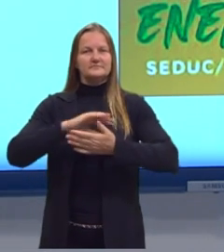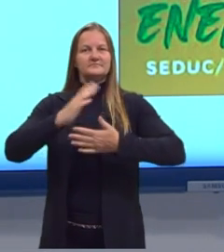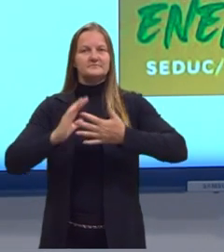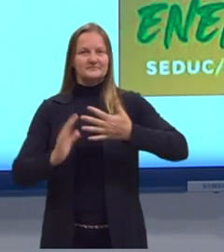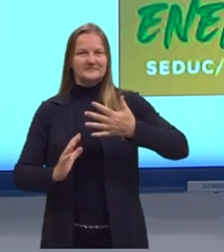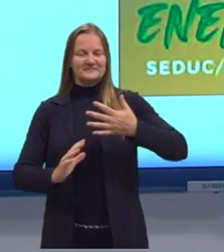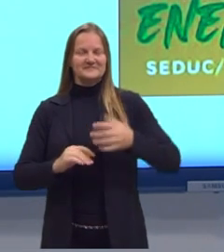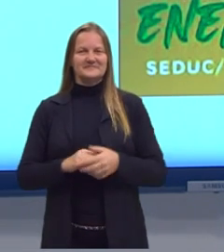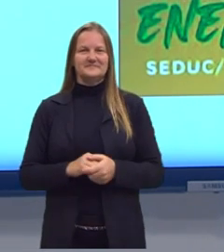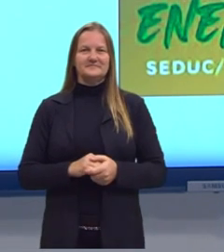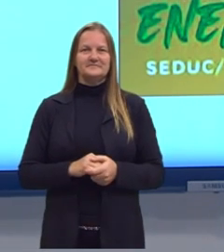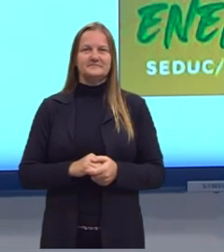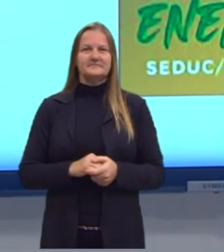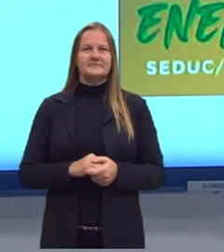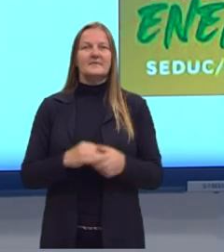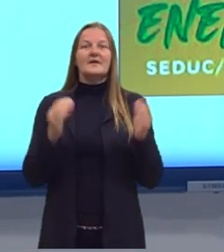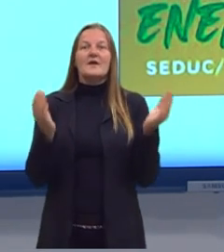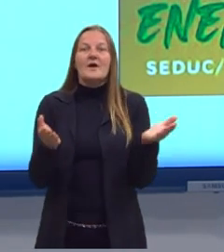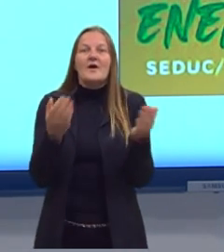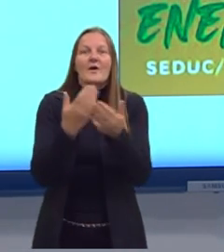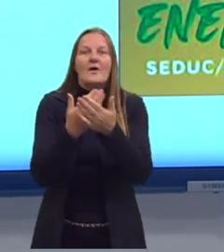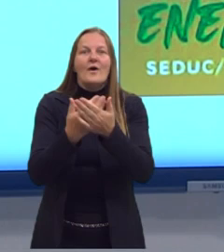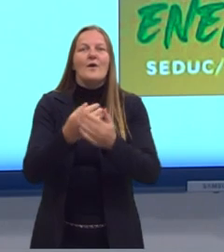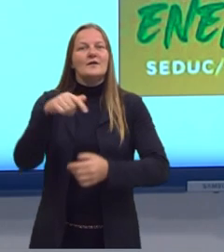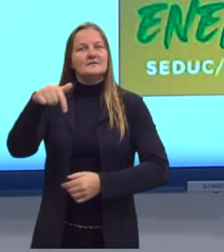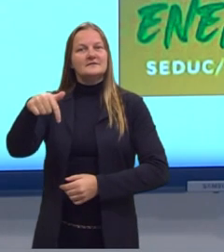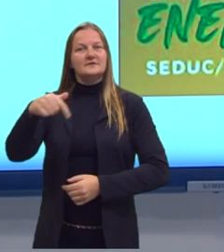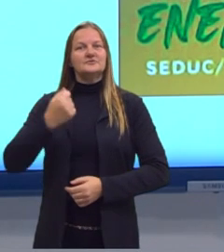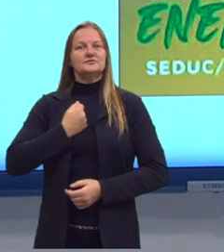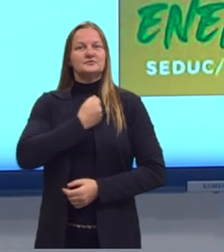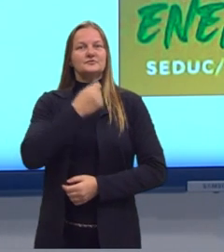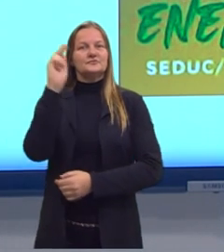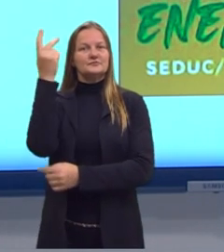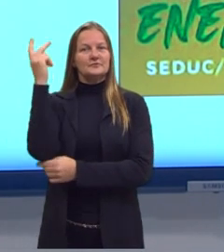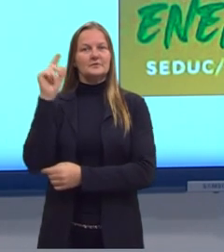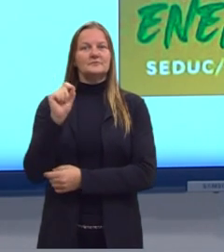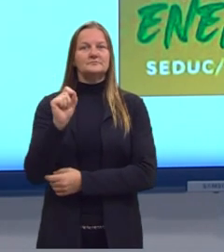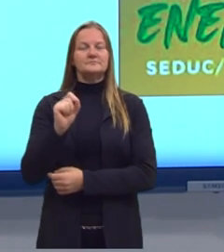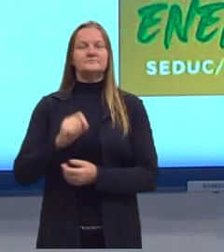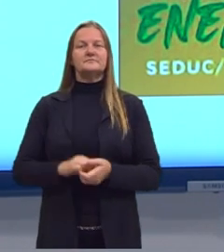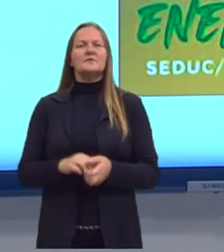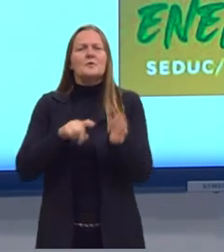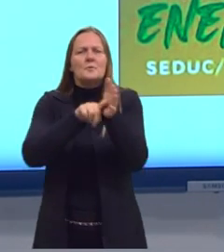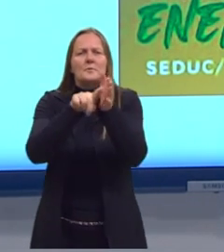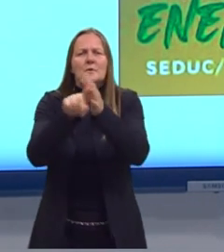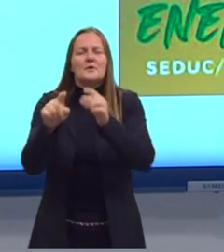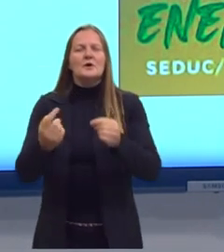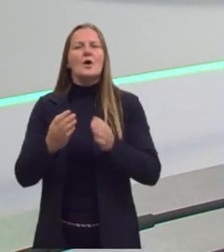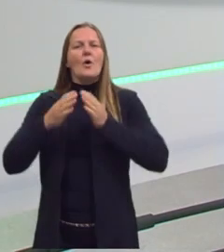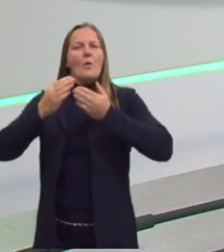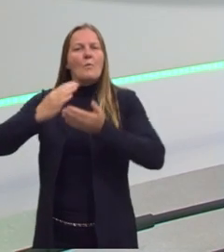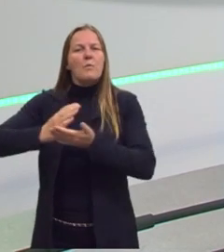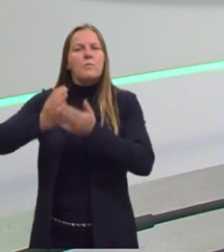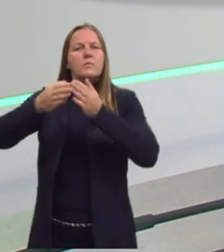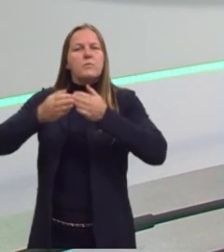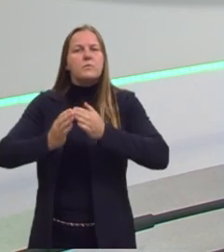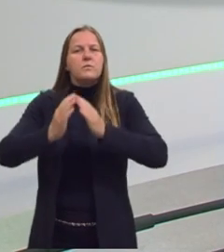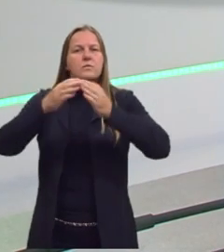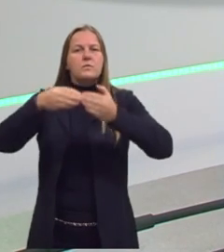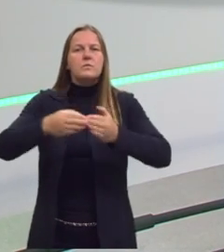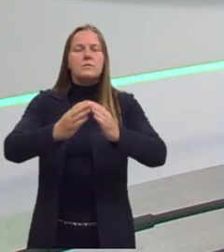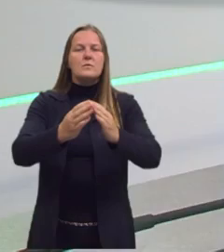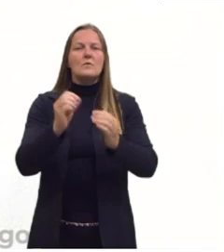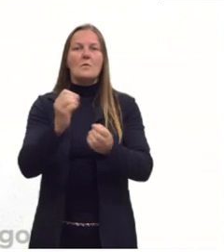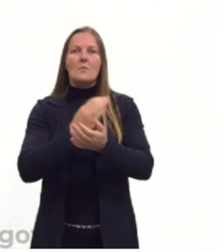Libras. E a nossa aula de hoje, a aula 7 de história, a gente vai se perguntar se as navegações deram origem